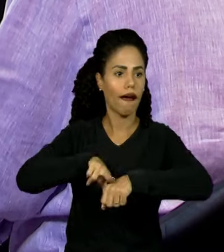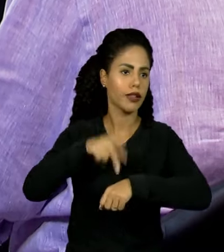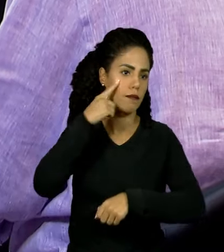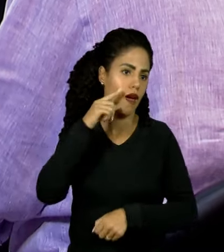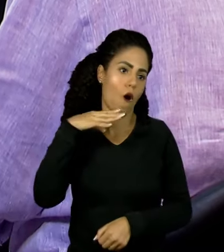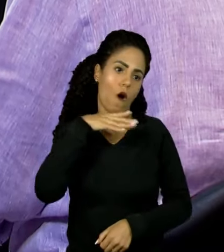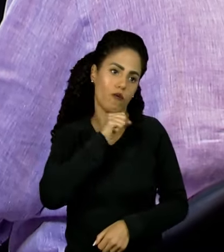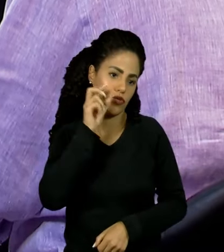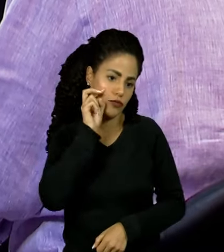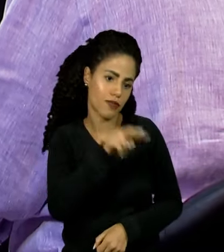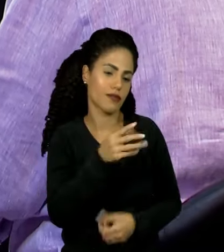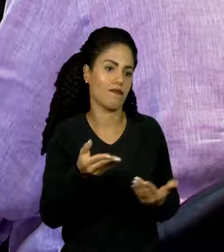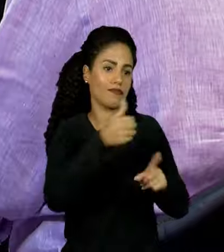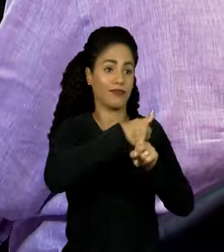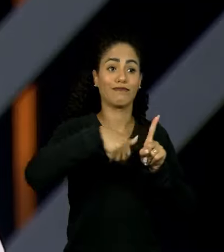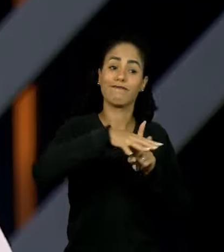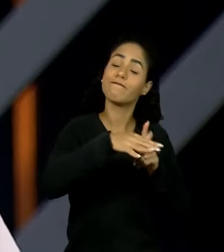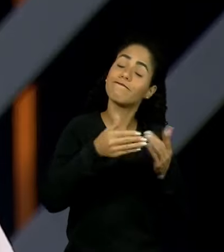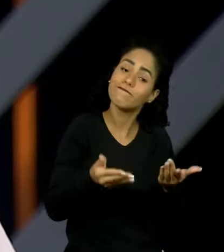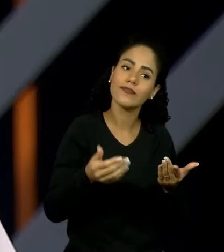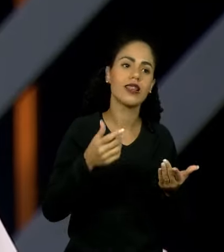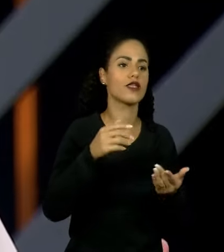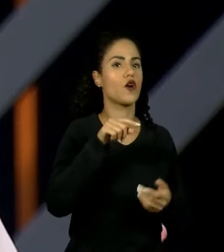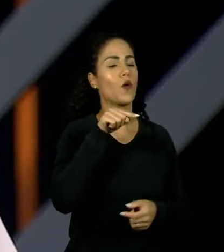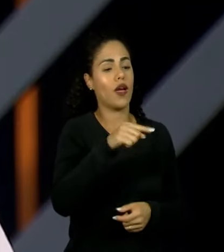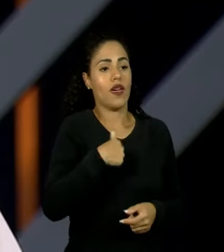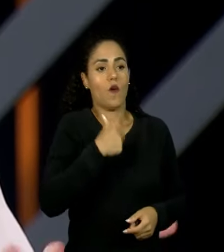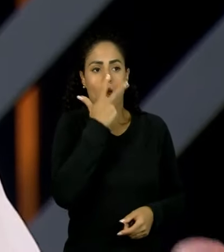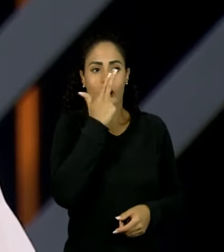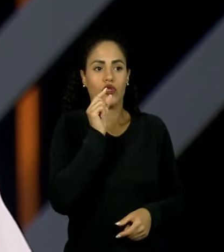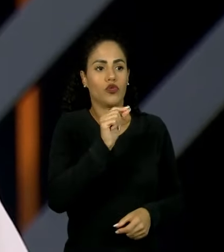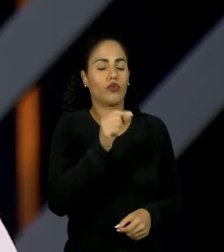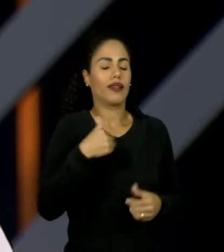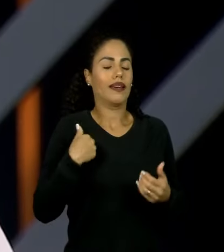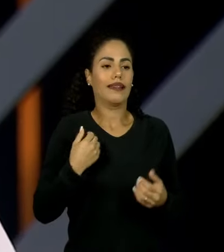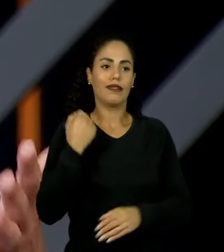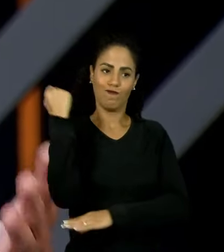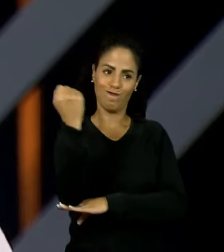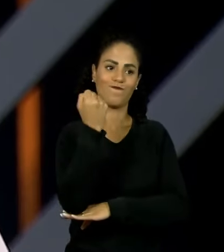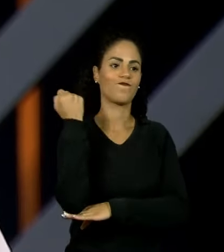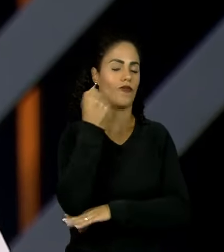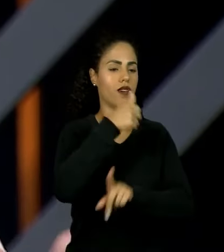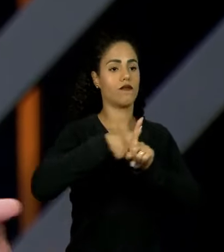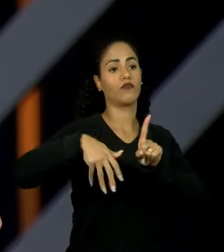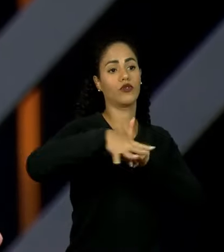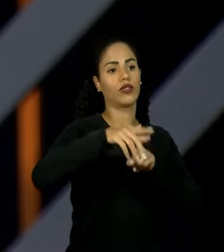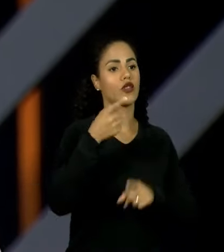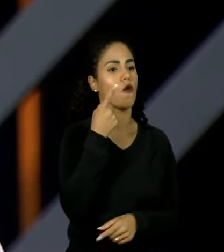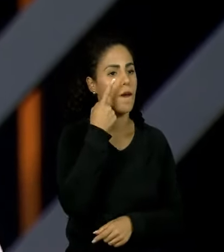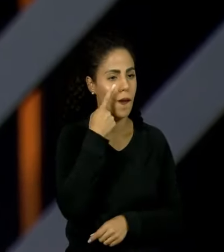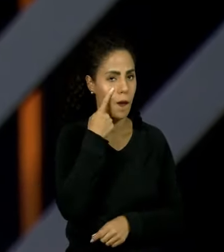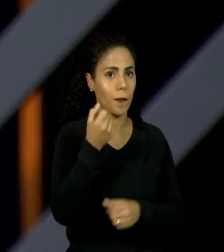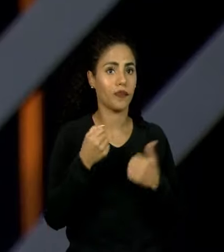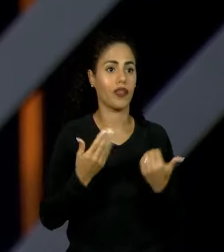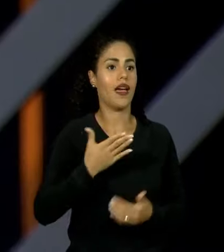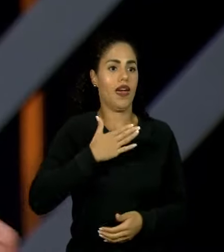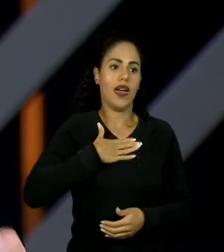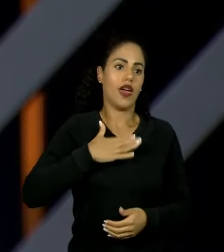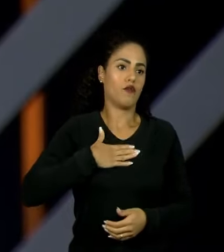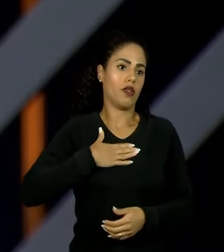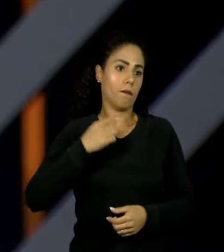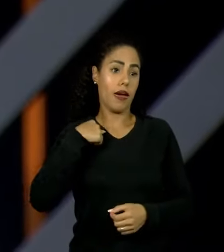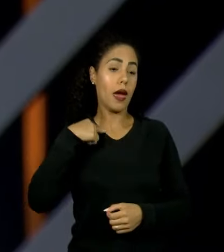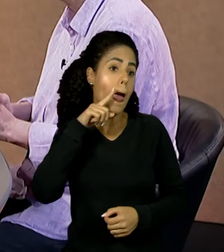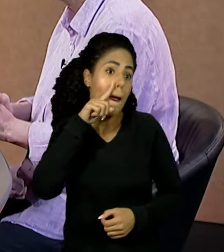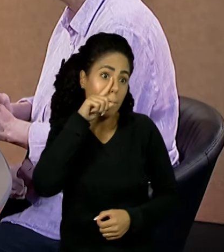evidente, da sociedade. E eu acho que isso só nos agrava como sociedade. E veja, quando eu falo isso, meu pescoço também está premium